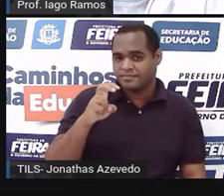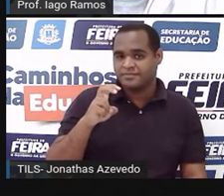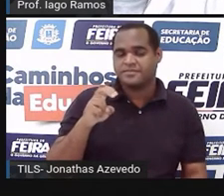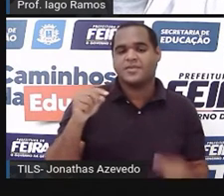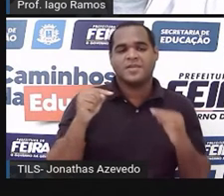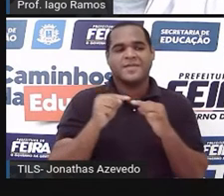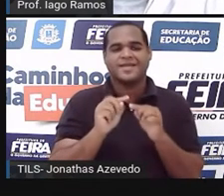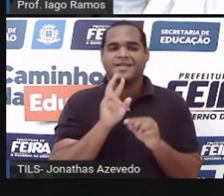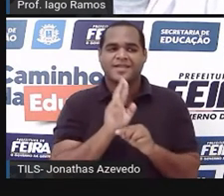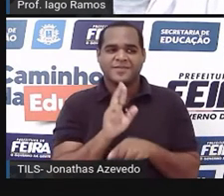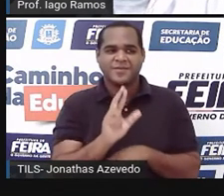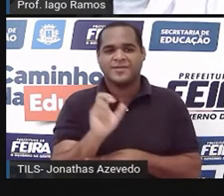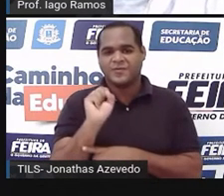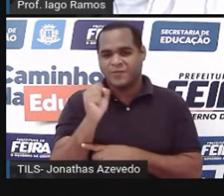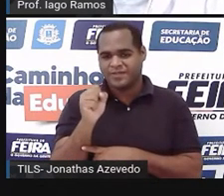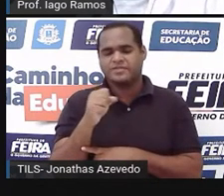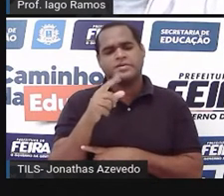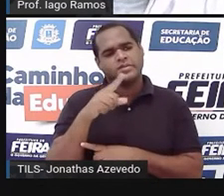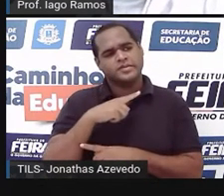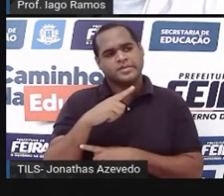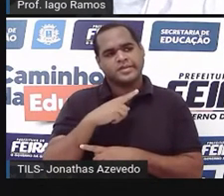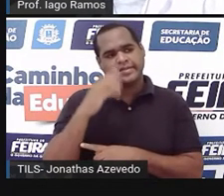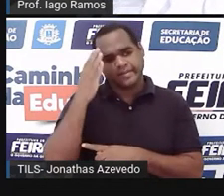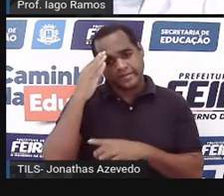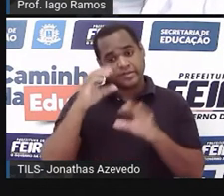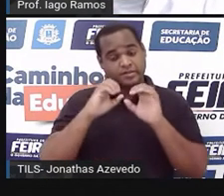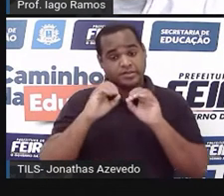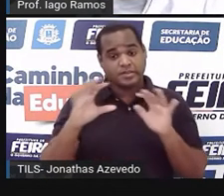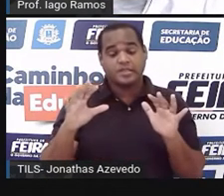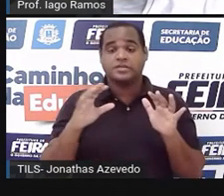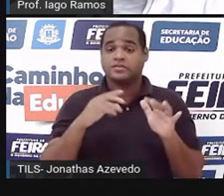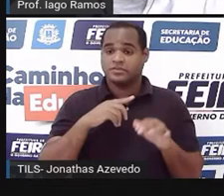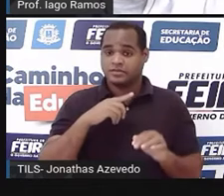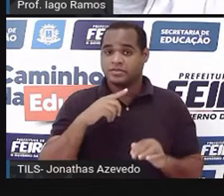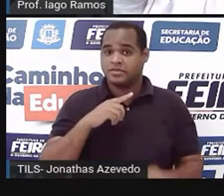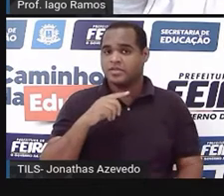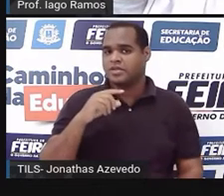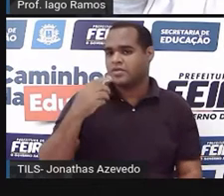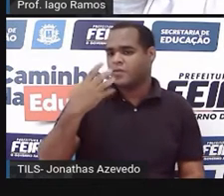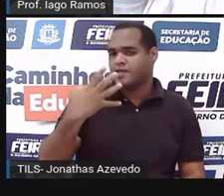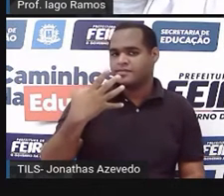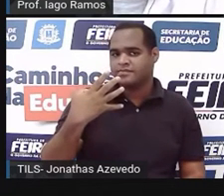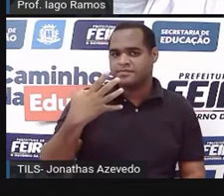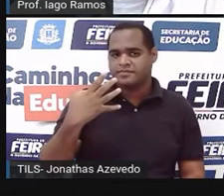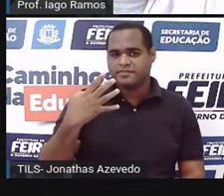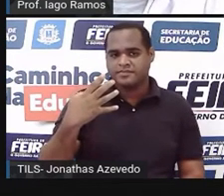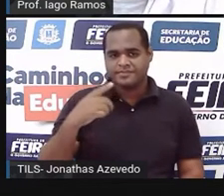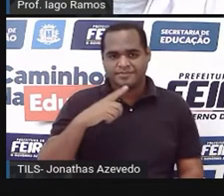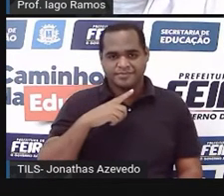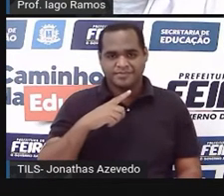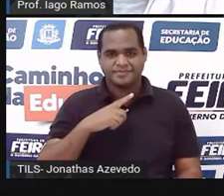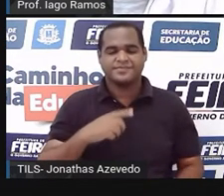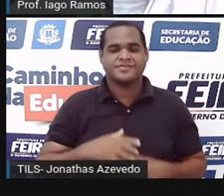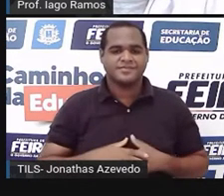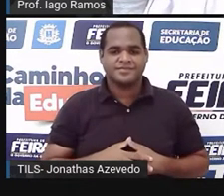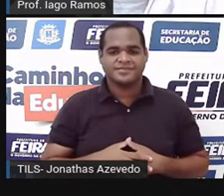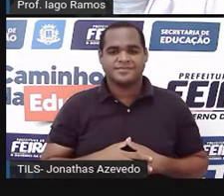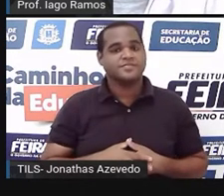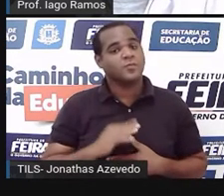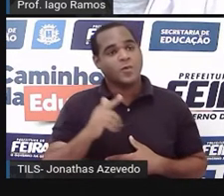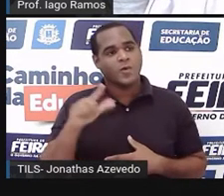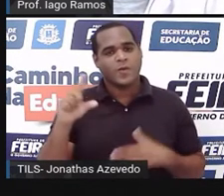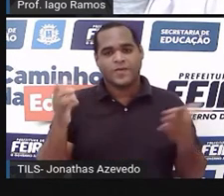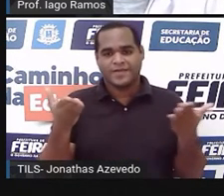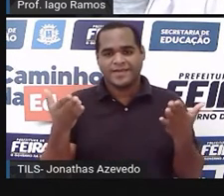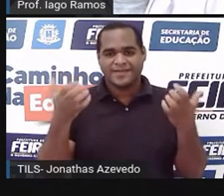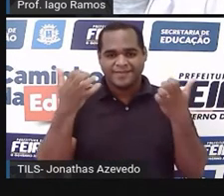igual a 8. Claro que 4 é menor do que 8. Agora, o último lado que a gente